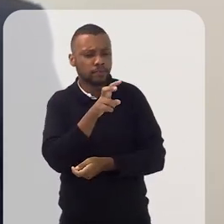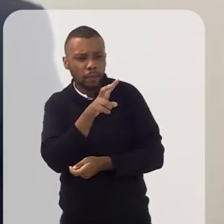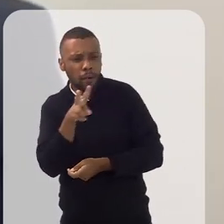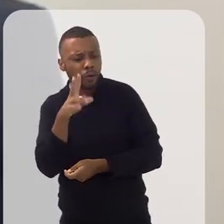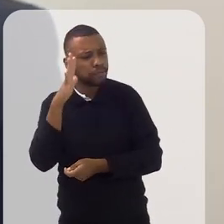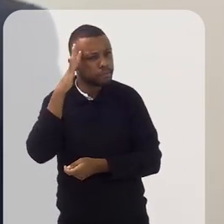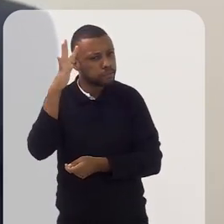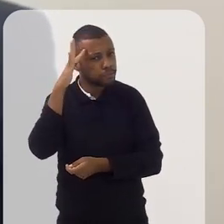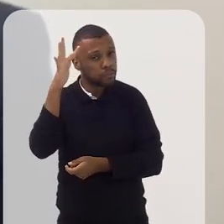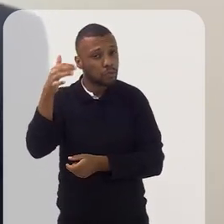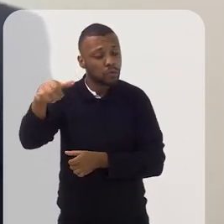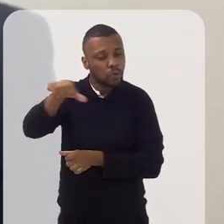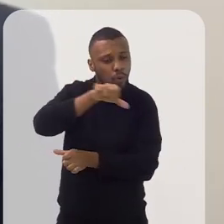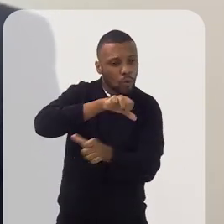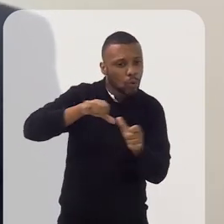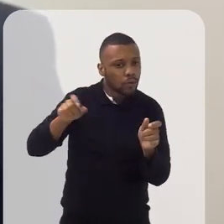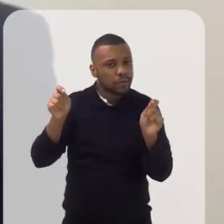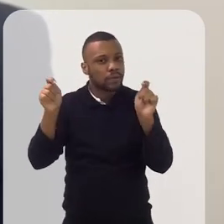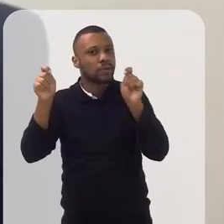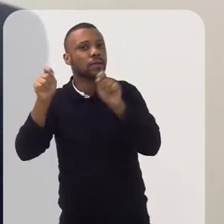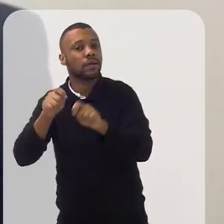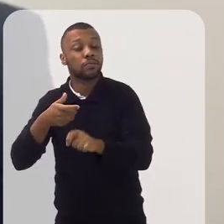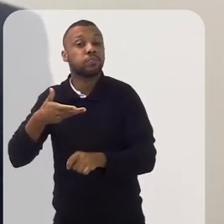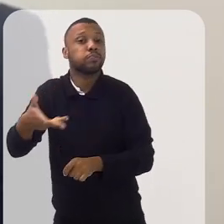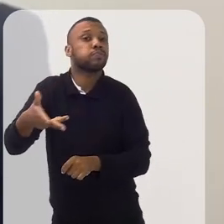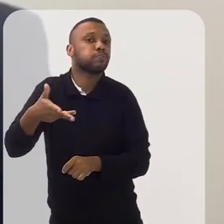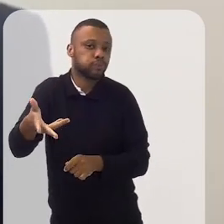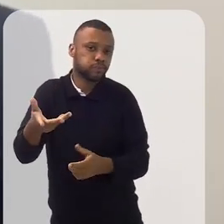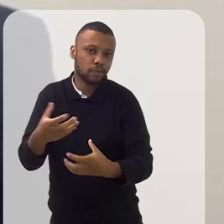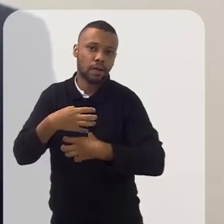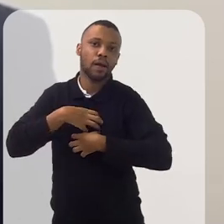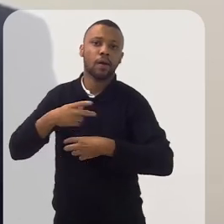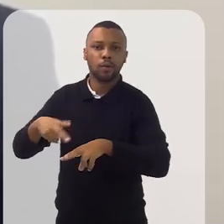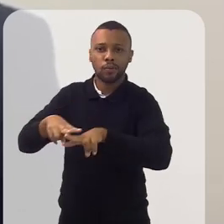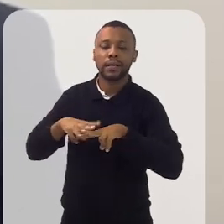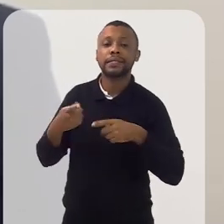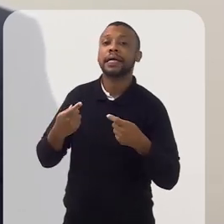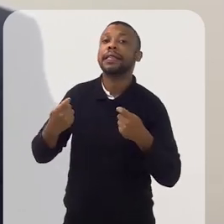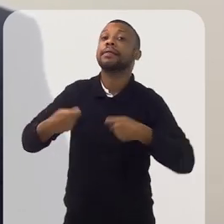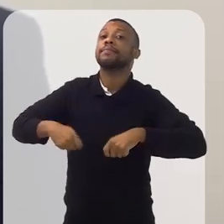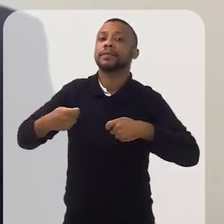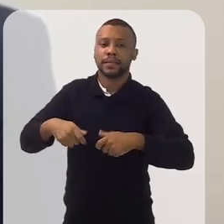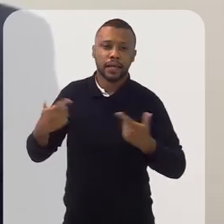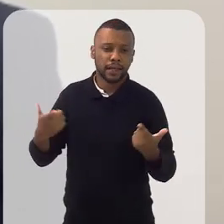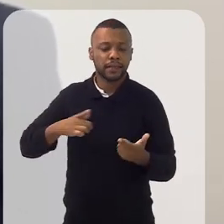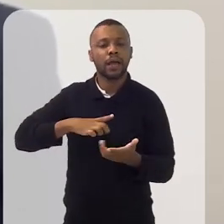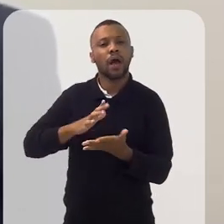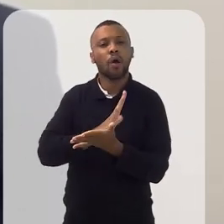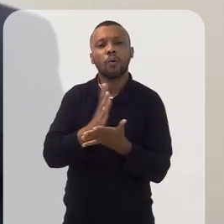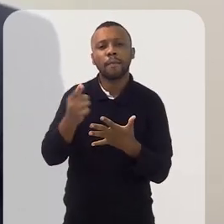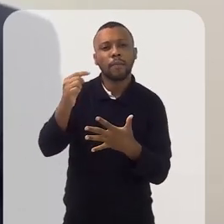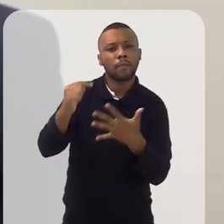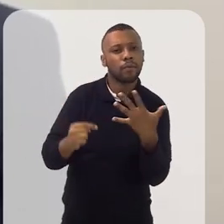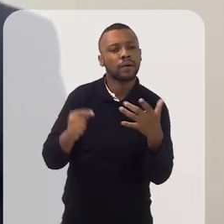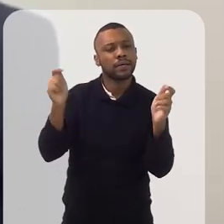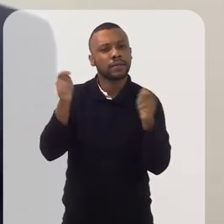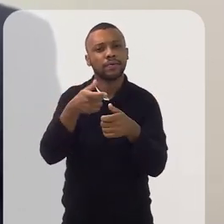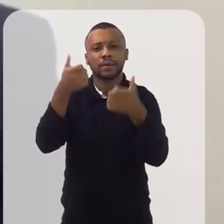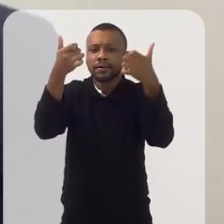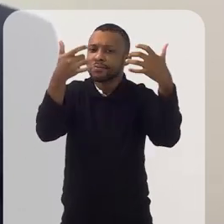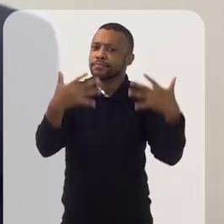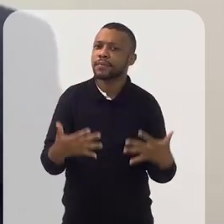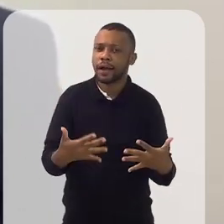potenciais para uma realidade acelerada pela necessidade. Então, acho que tem aí alguns fatores que você